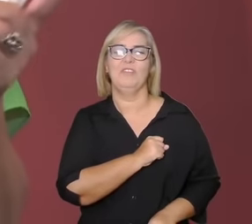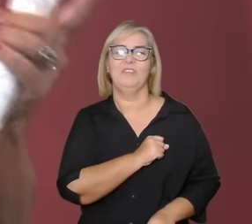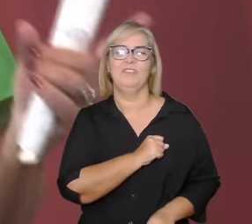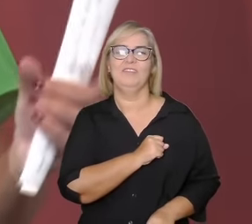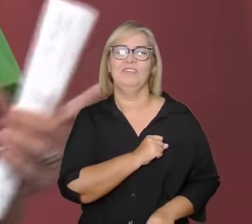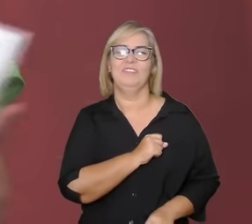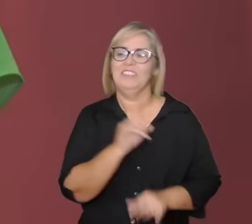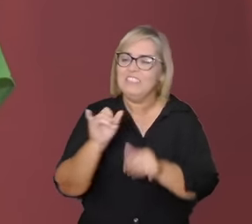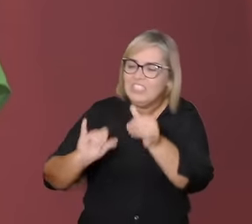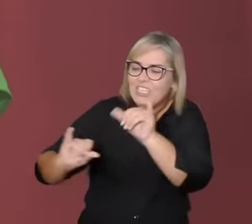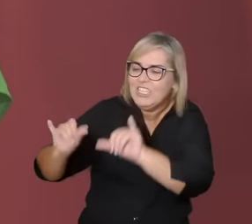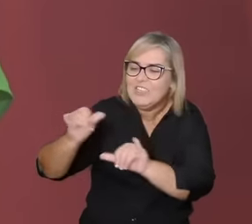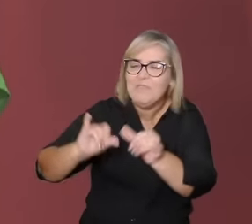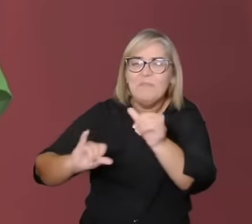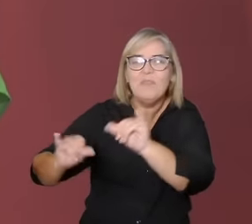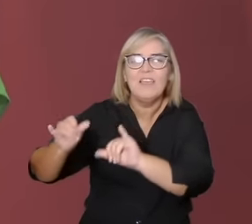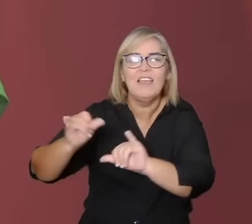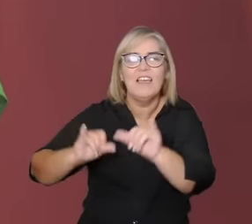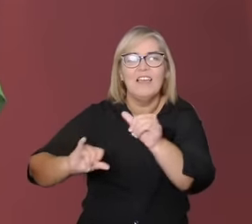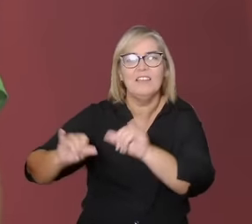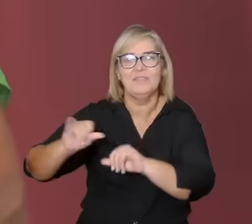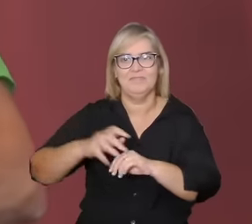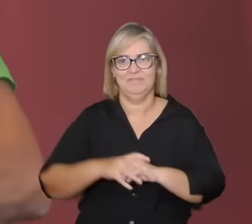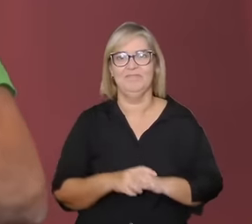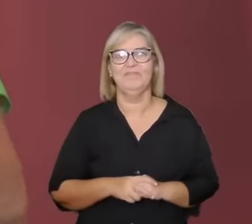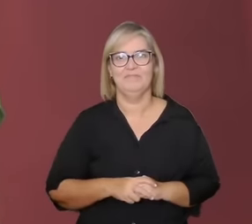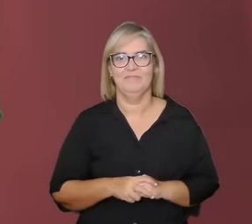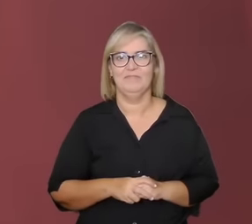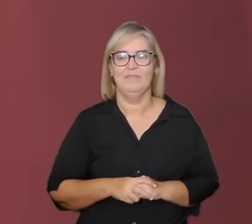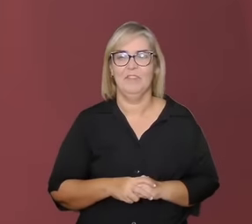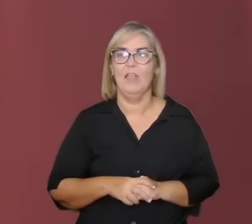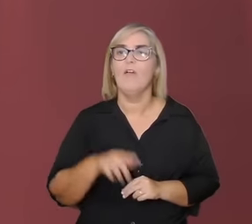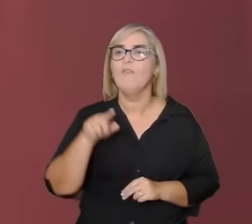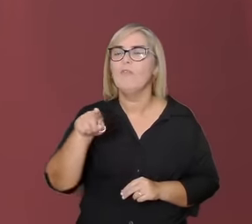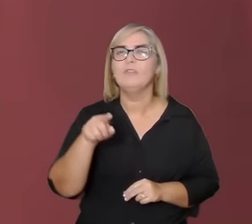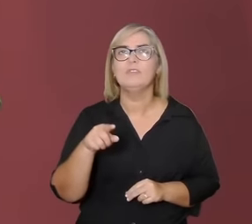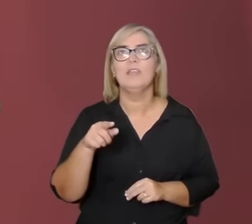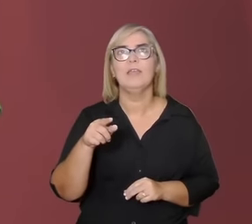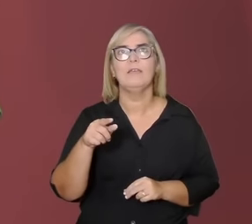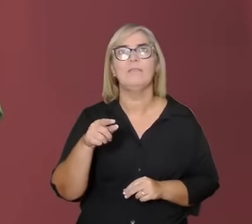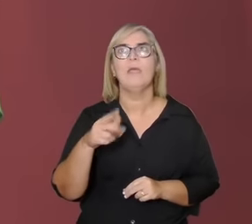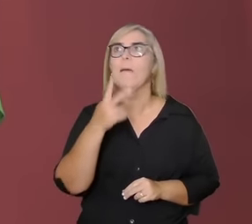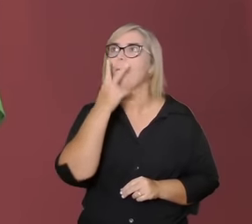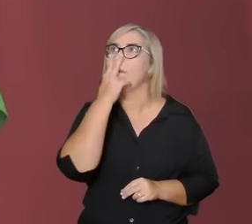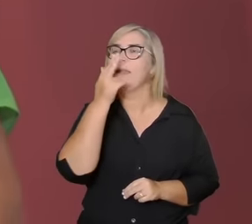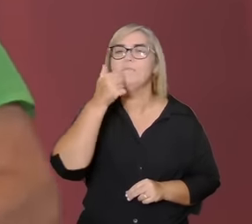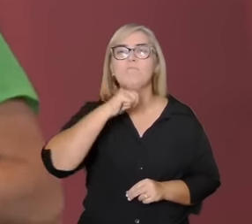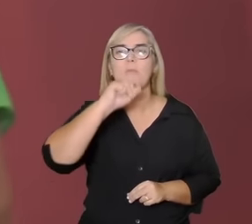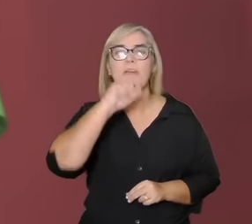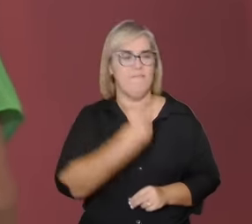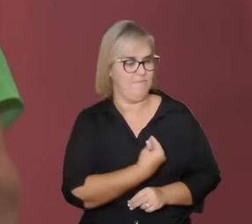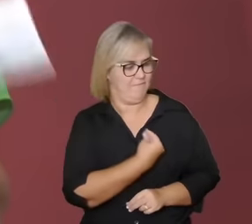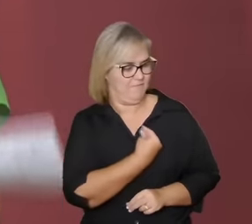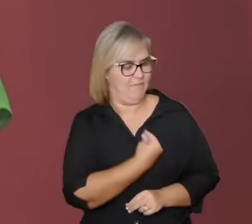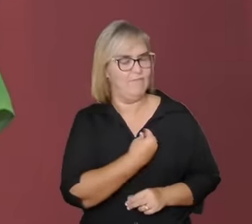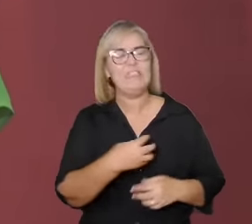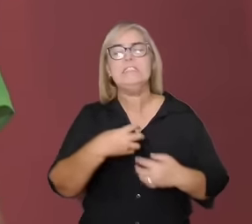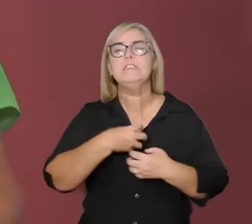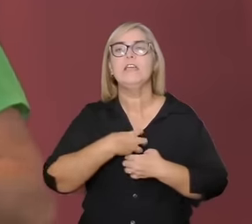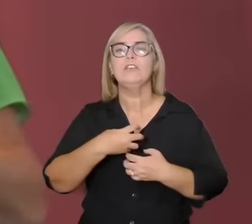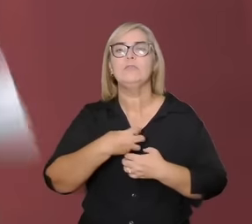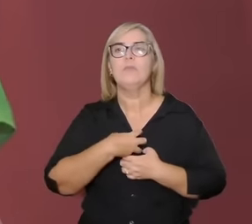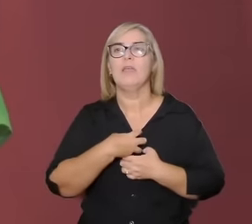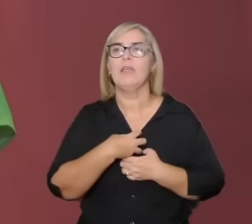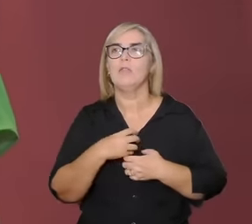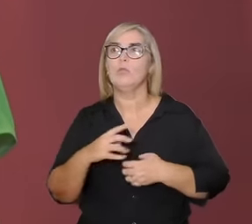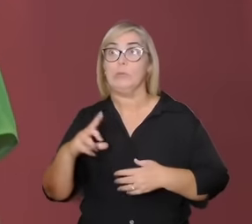no menor espaço de tempo você vive todos esses sentimentos e o que extrapola